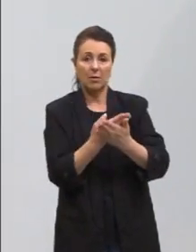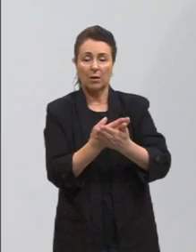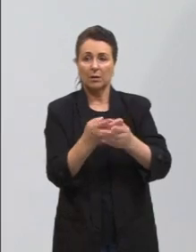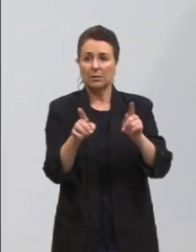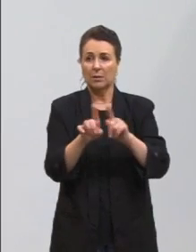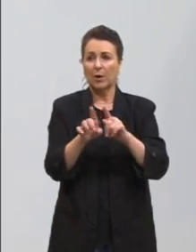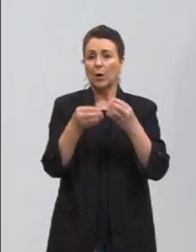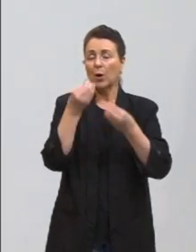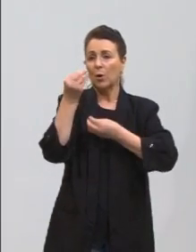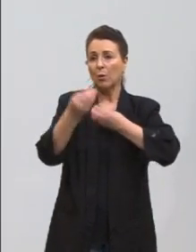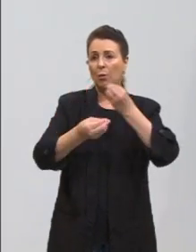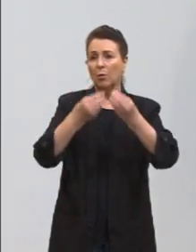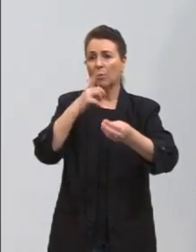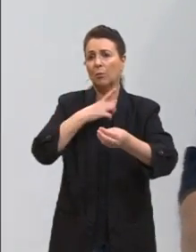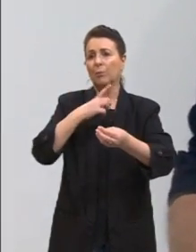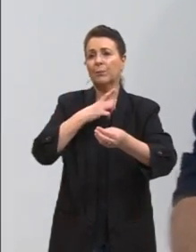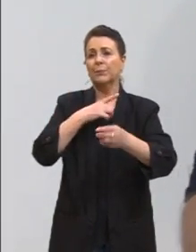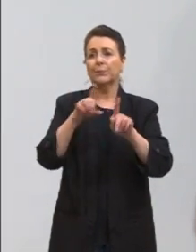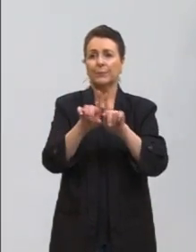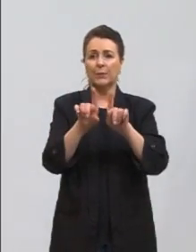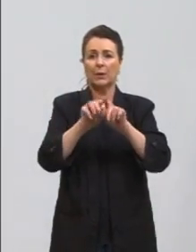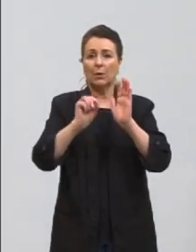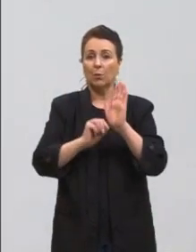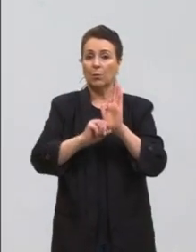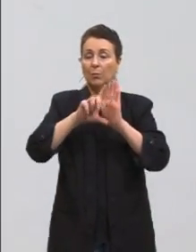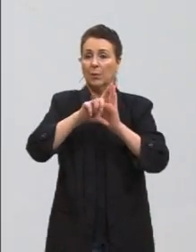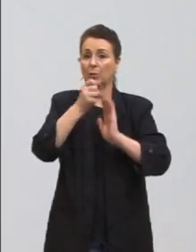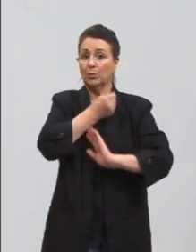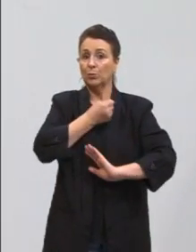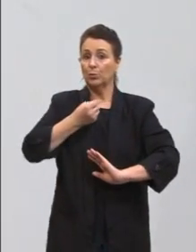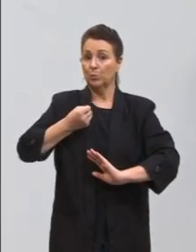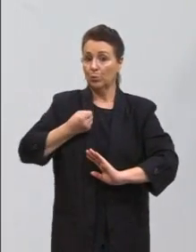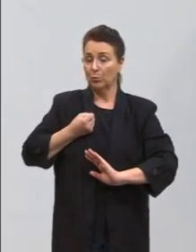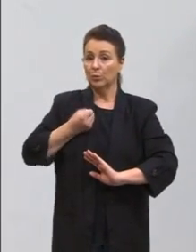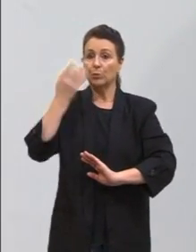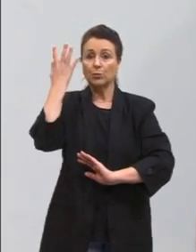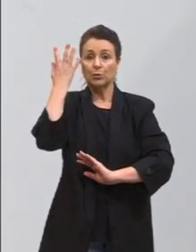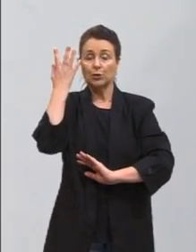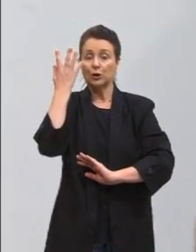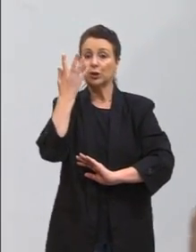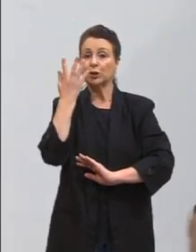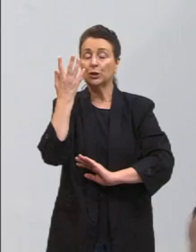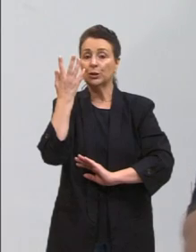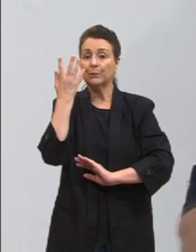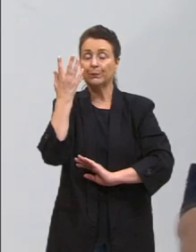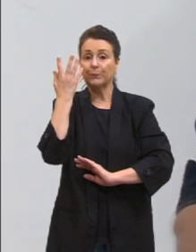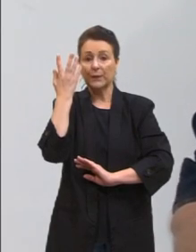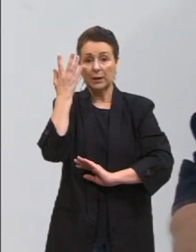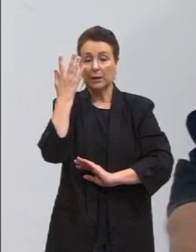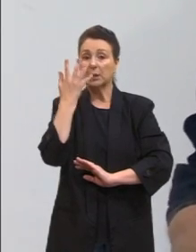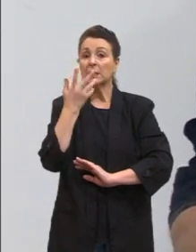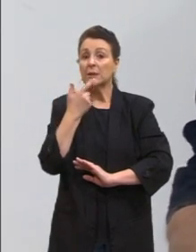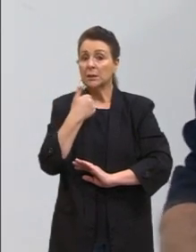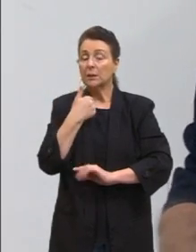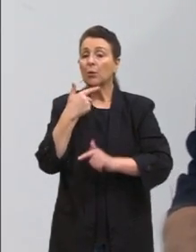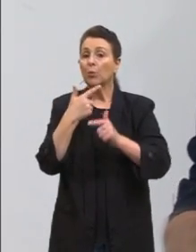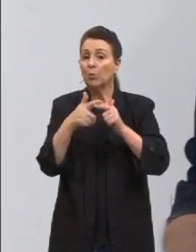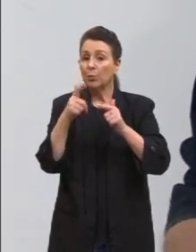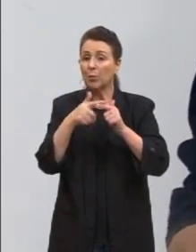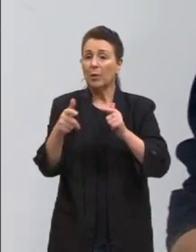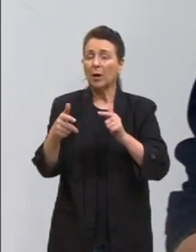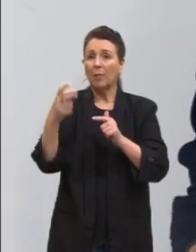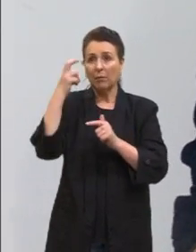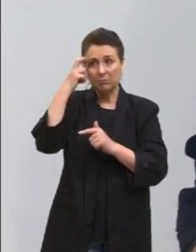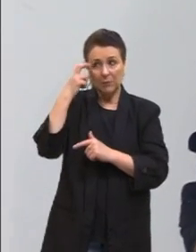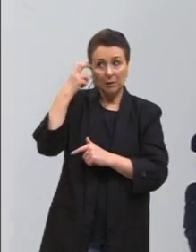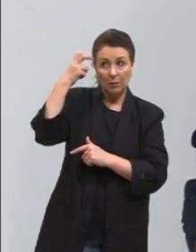como existe um aumento de número com crianças, enfim, com algum problema intelectual,